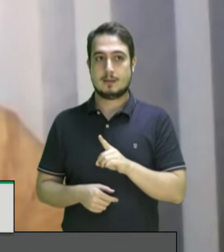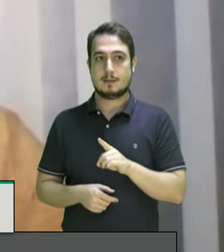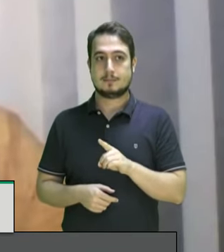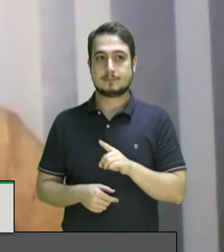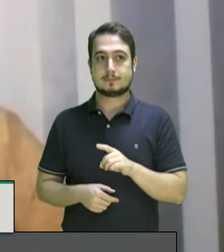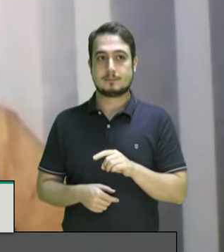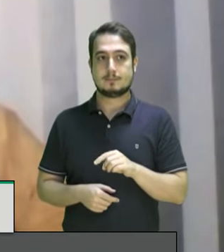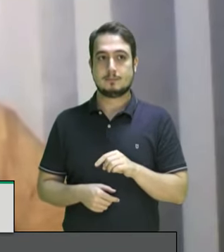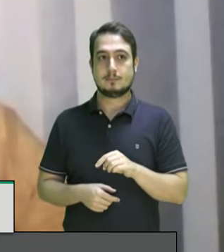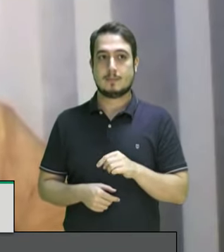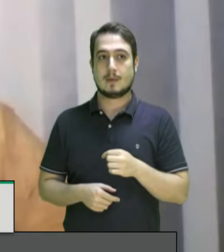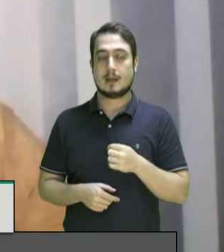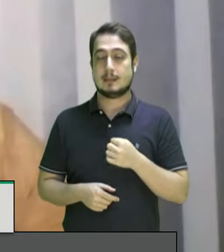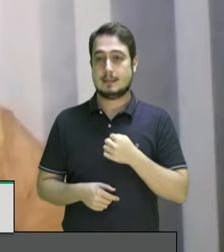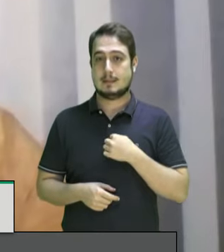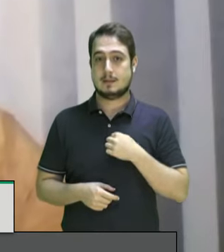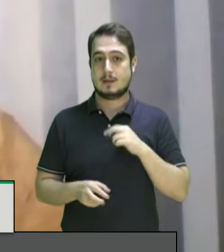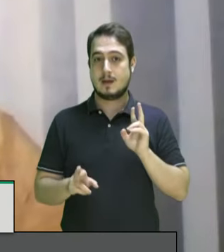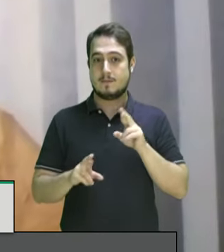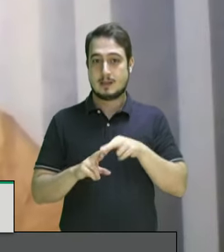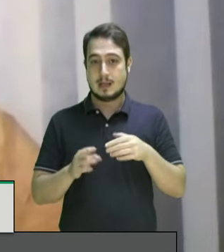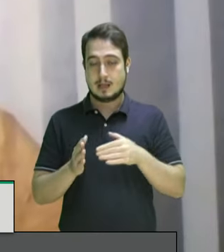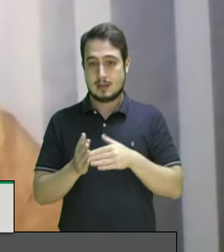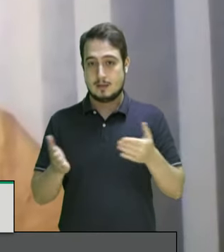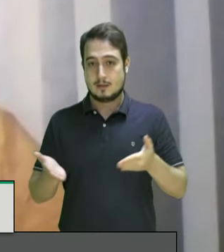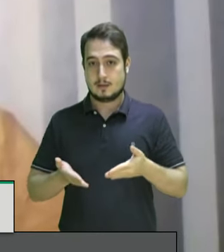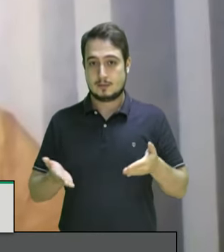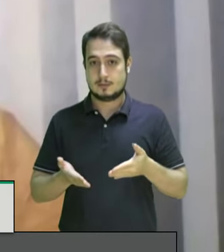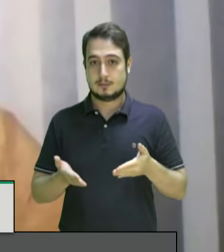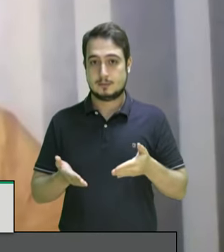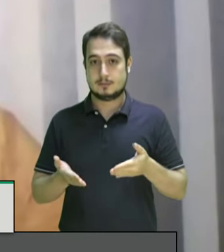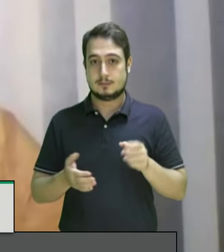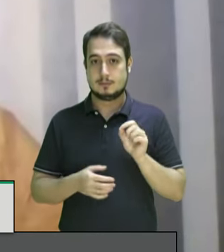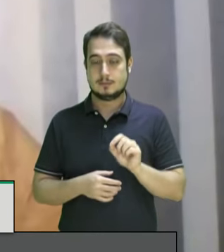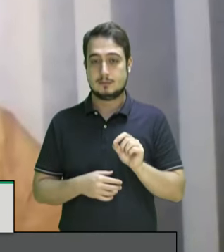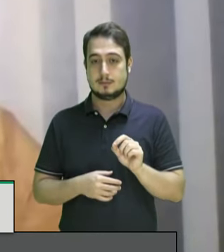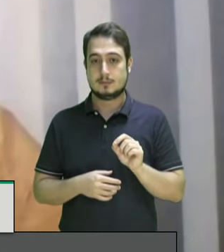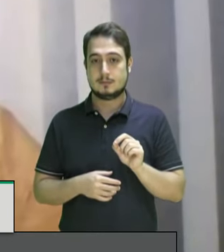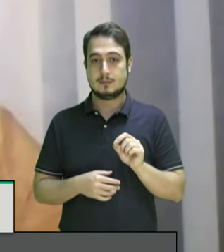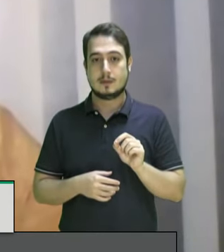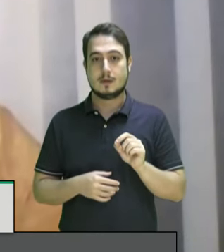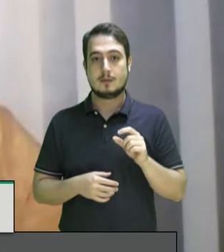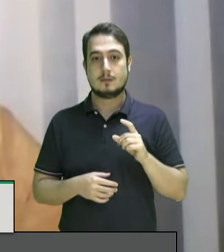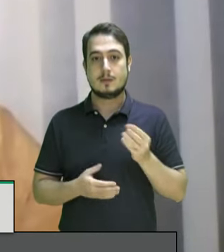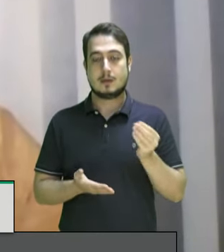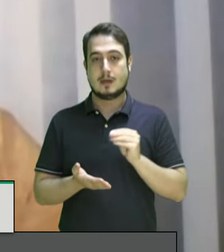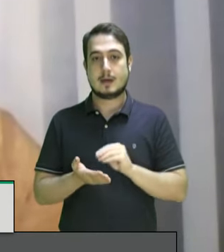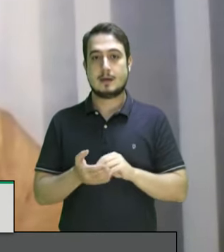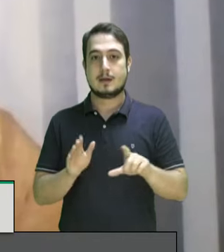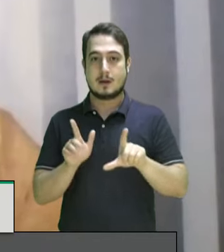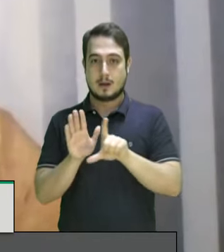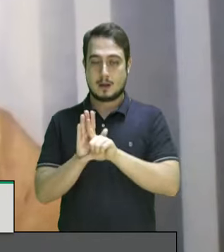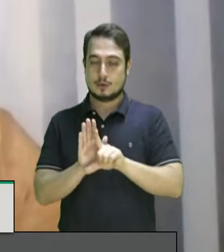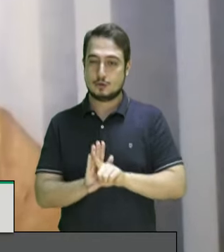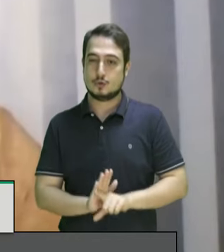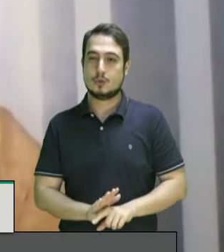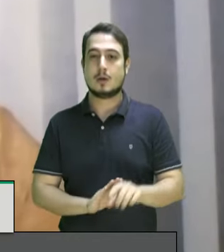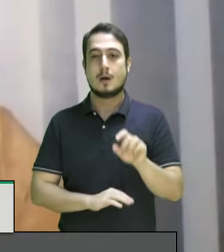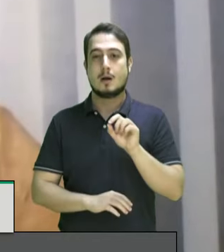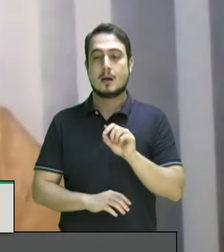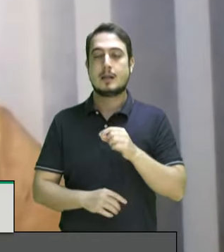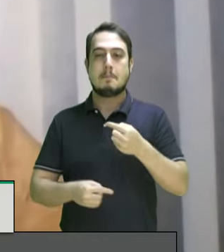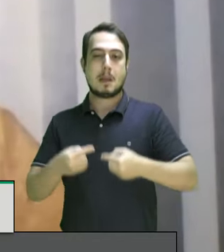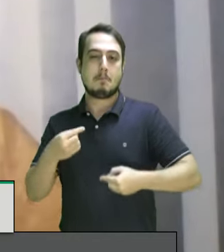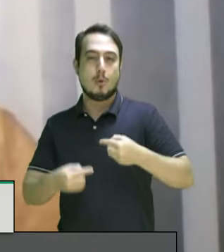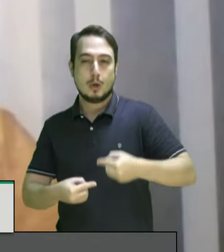tão euro referenciados até hoje em que são tomadas as decisões legislativas são tomadas as decisões